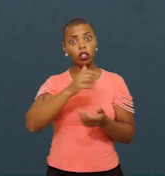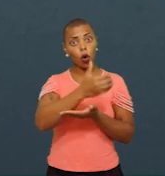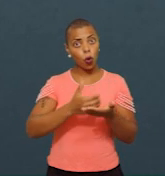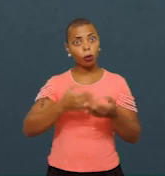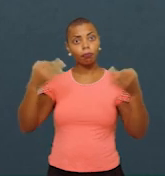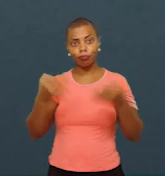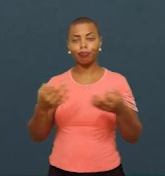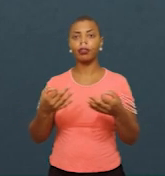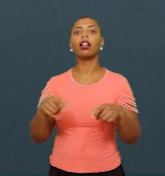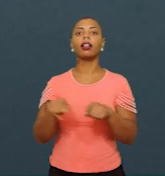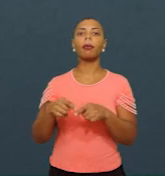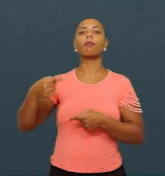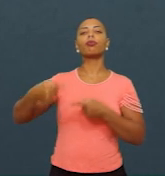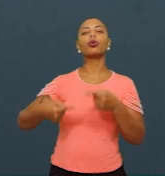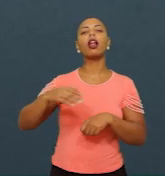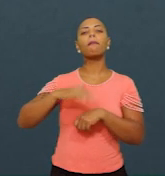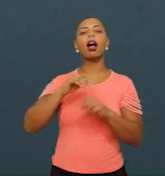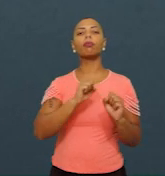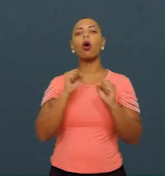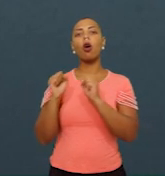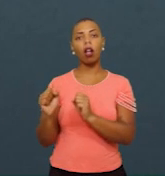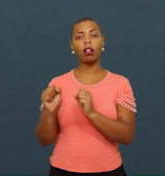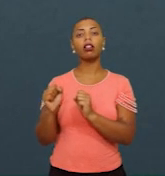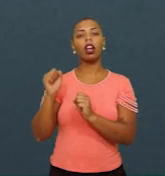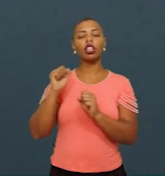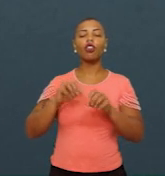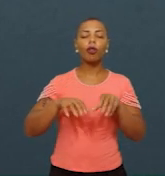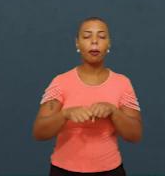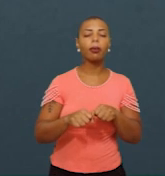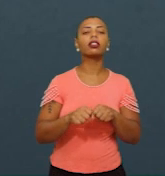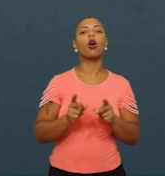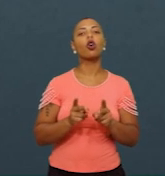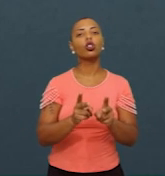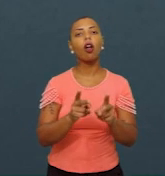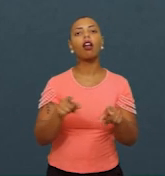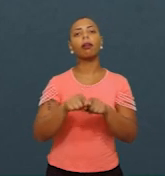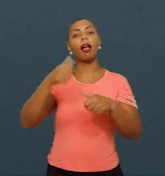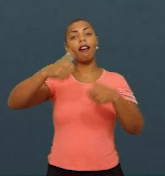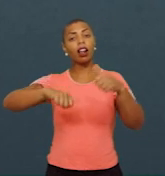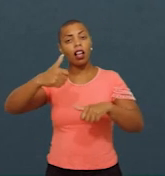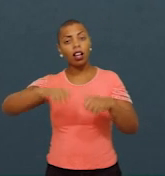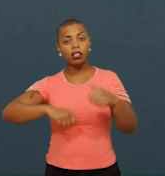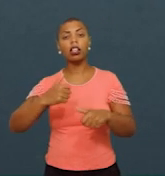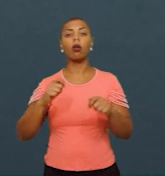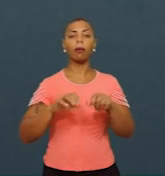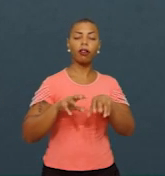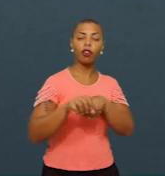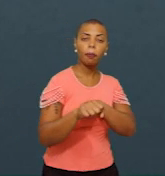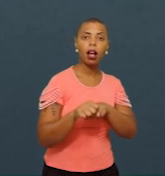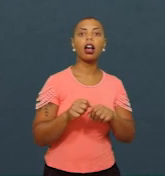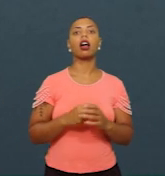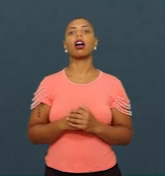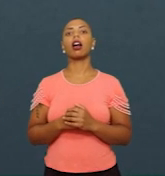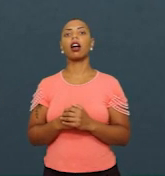Políticas muito mais potentes de formação continuada, de avaliação formativa e